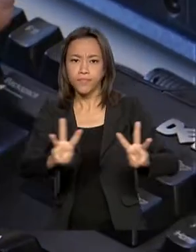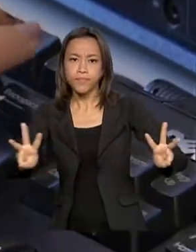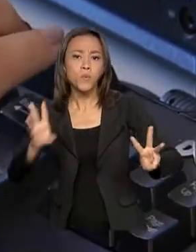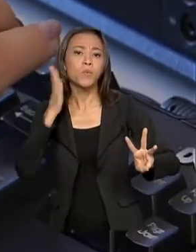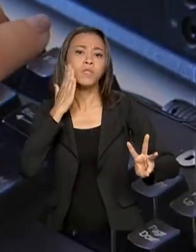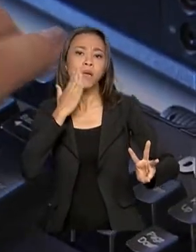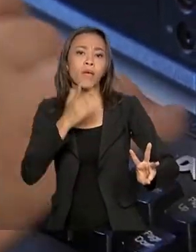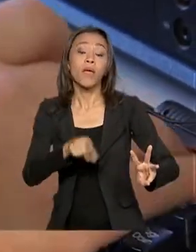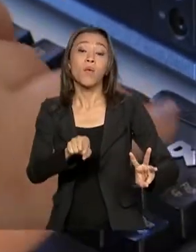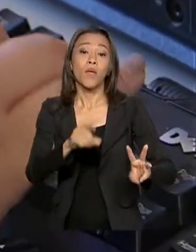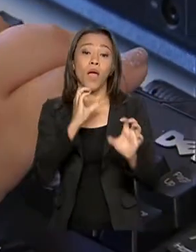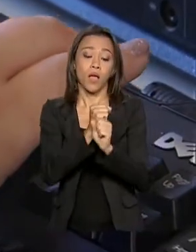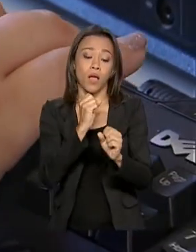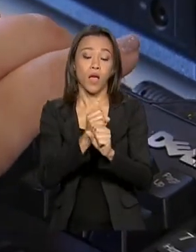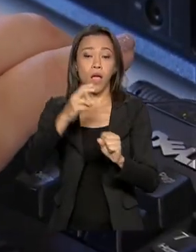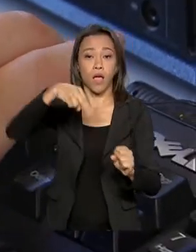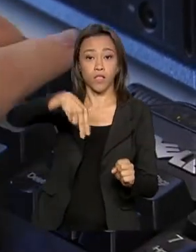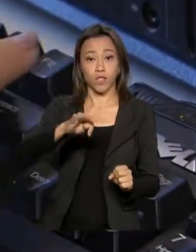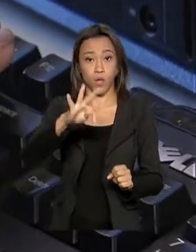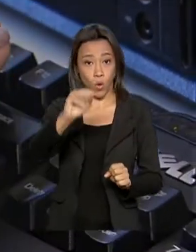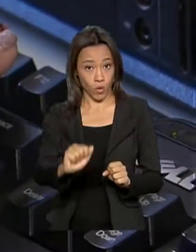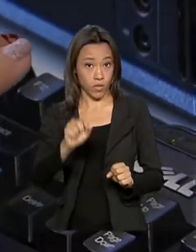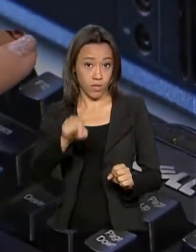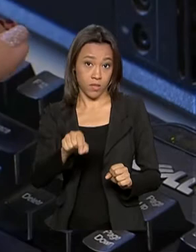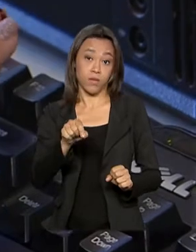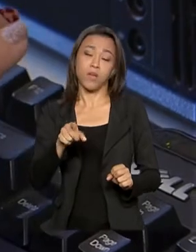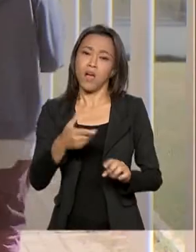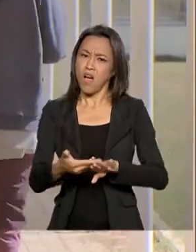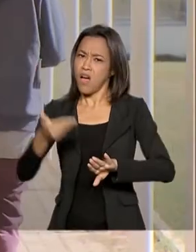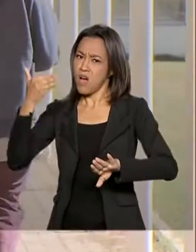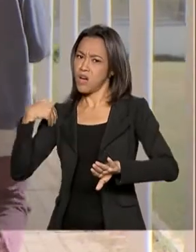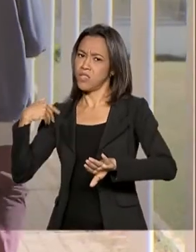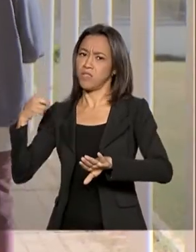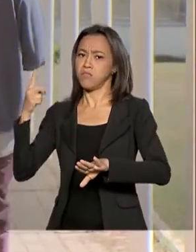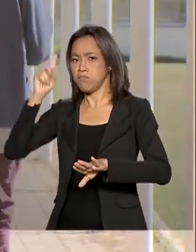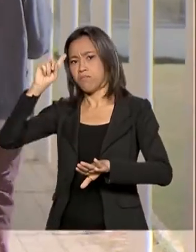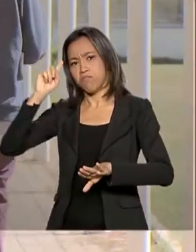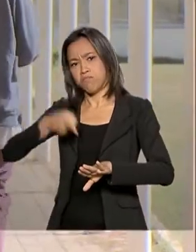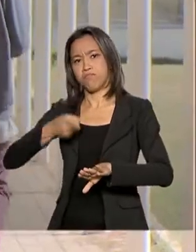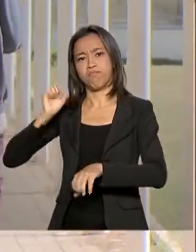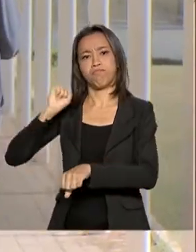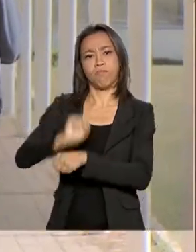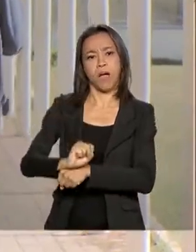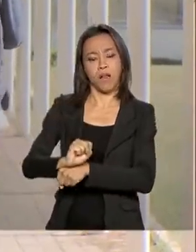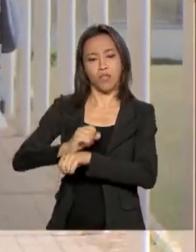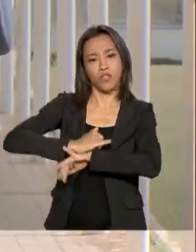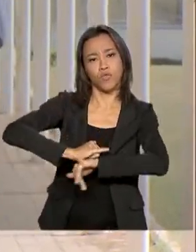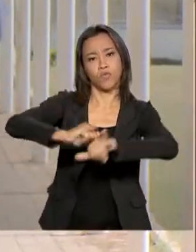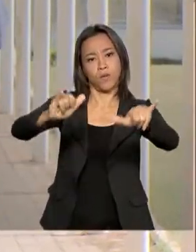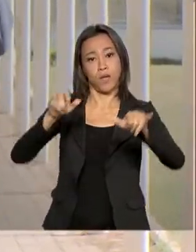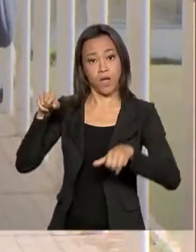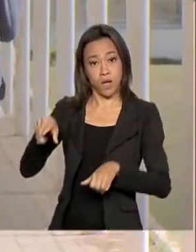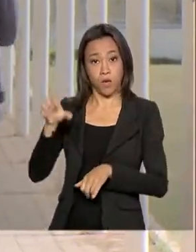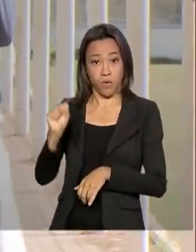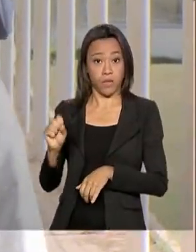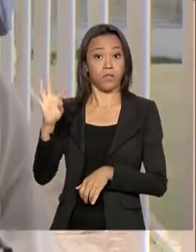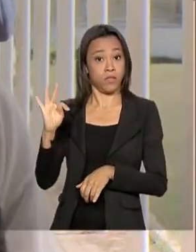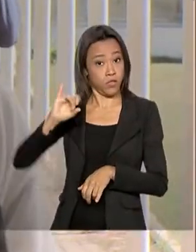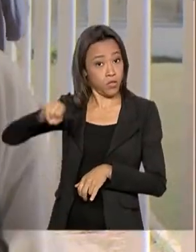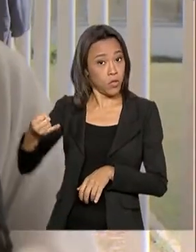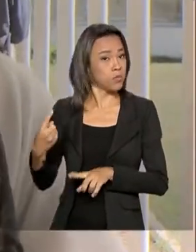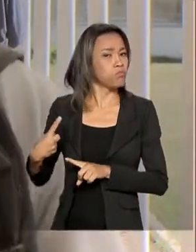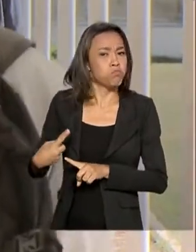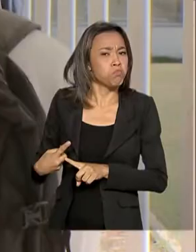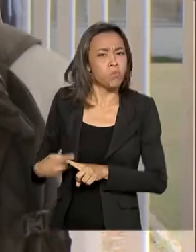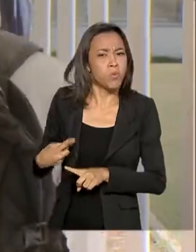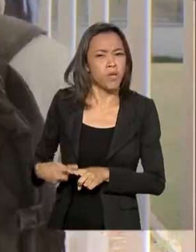Nacional do Ensino Médio. A divulgação estava suspensa por decisão do Tribunal Regional da Terceira Região em razão